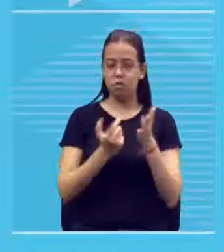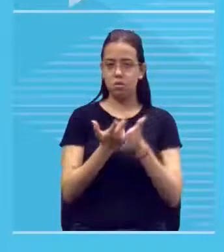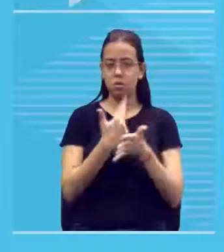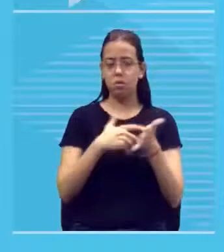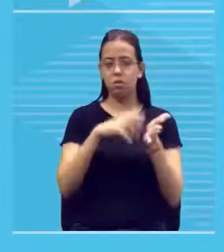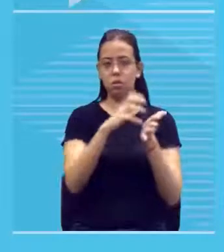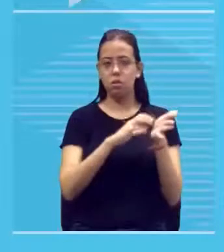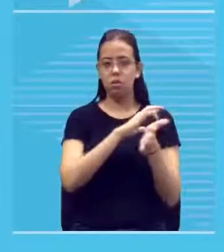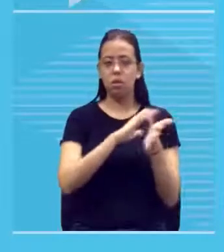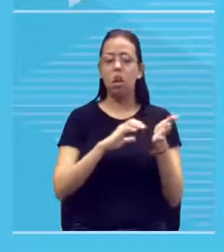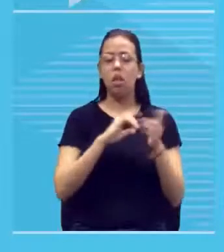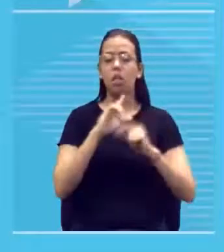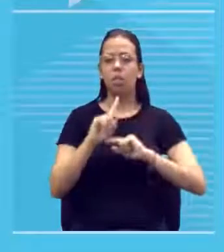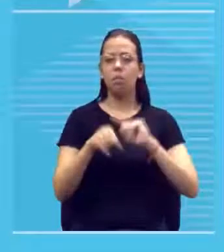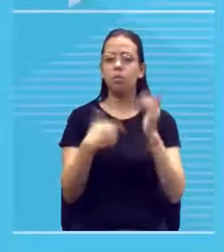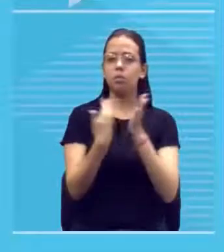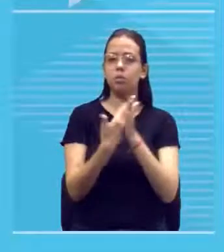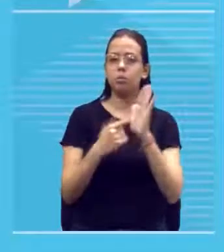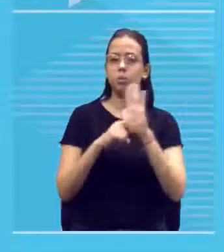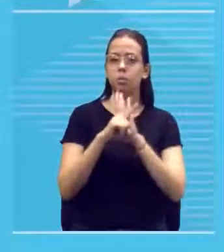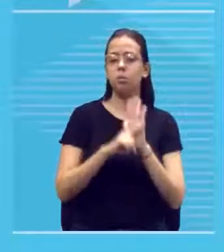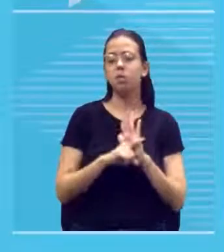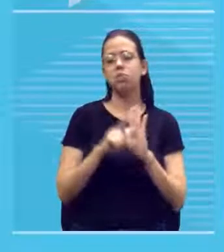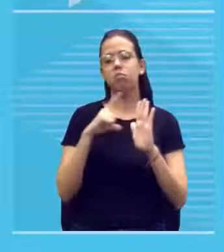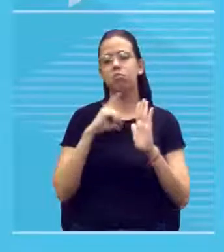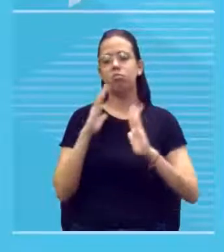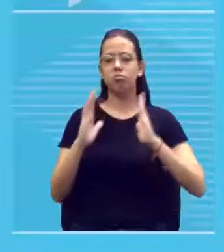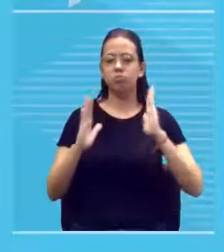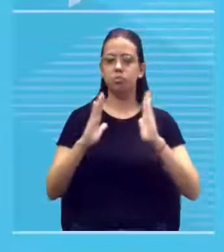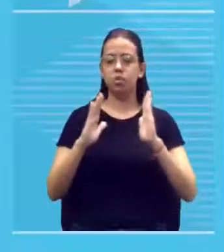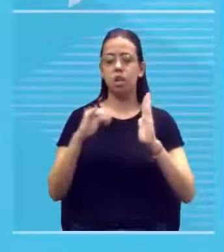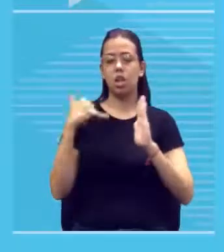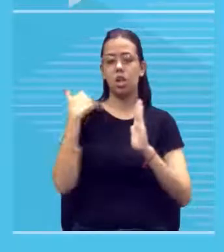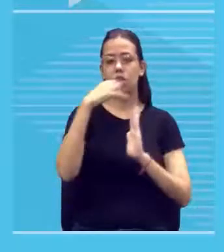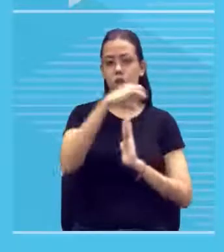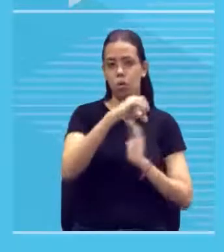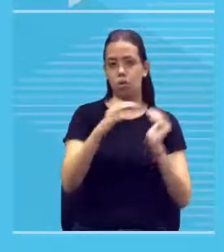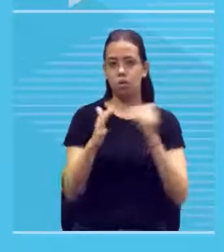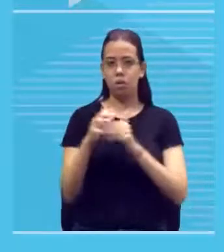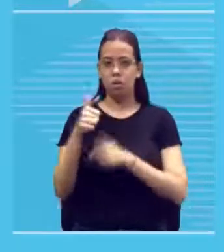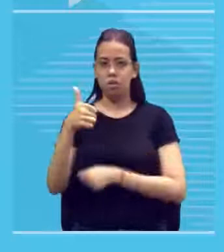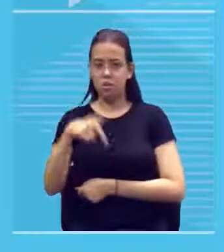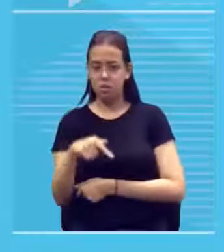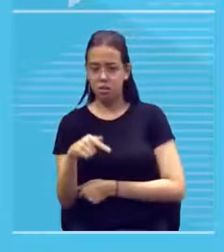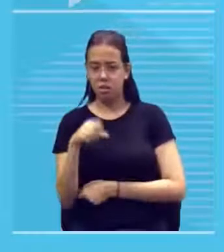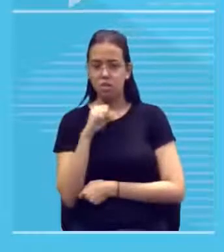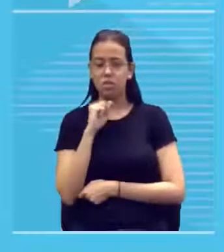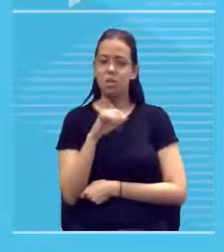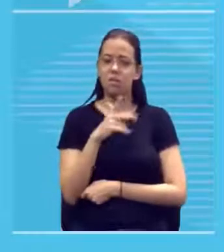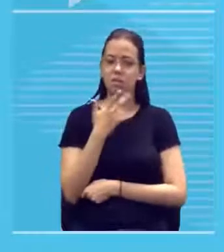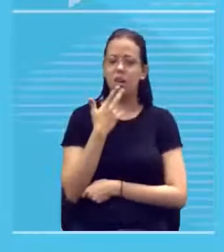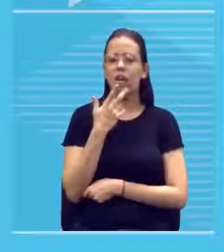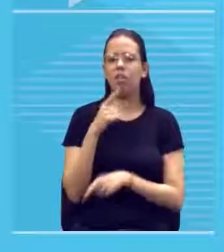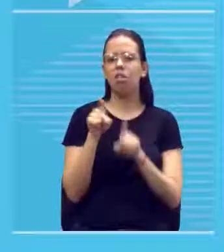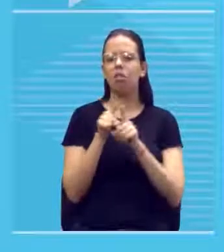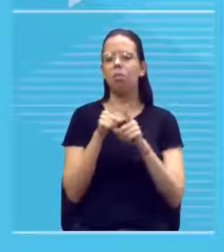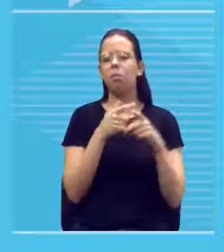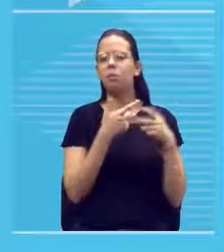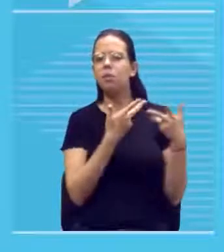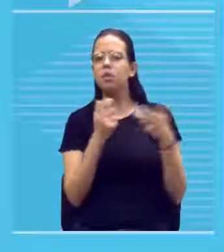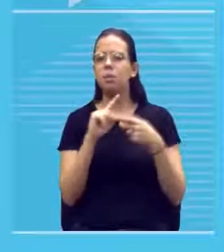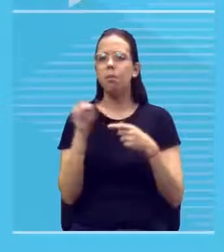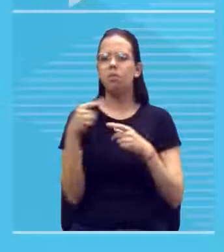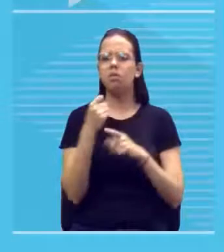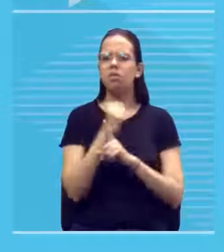de alguns estudos descobriu que variava de 9 a 17 anos e quando a gente fala assim e olha para a nossa sociedade a gente